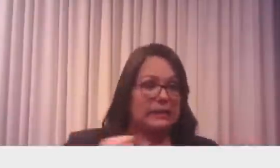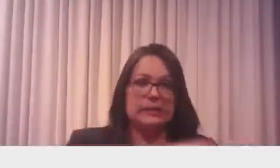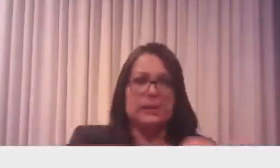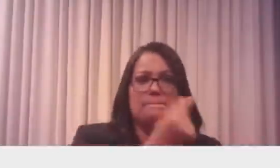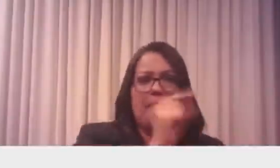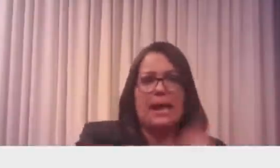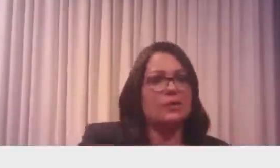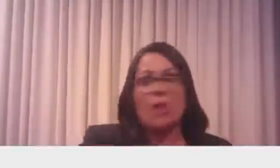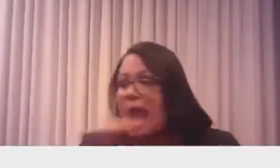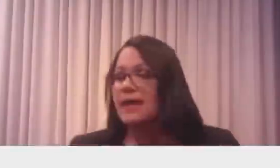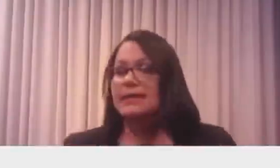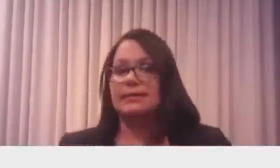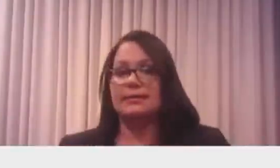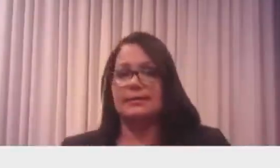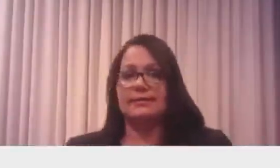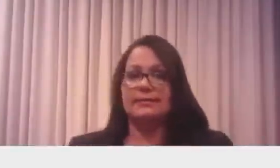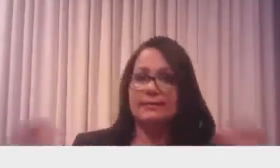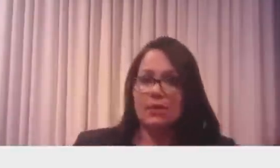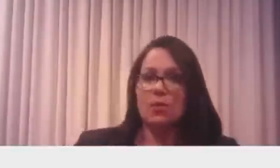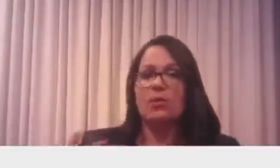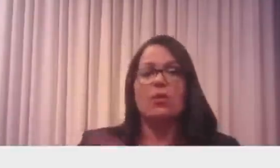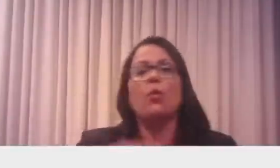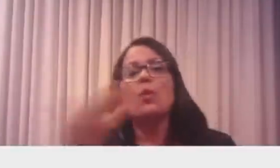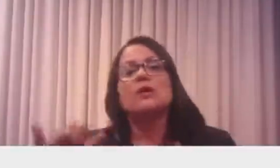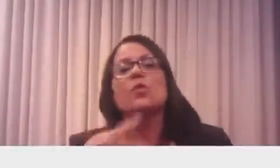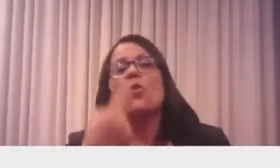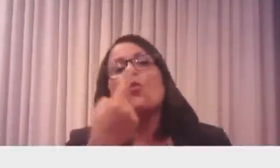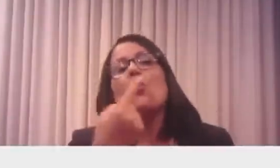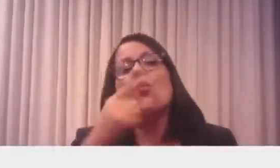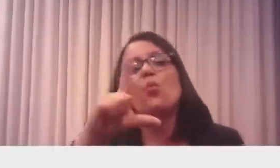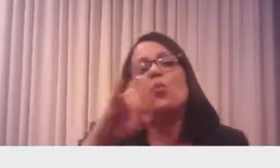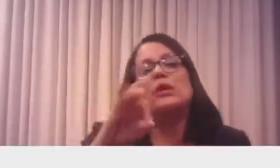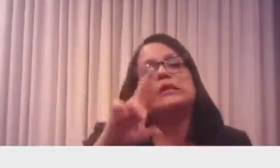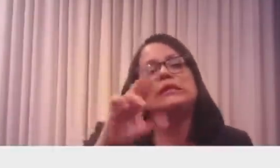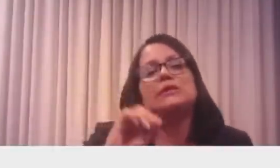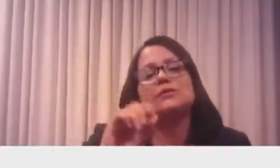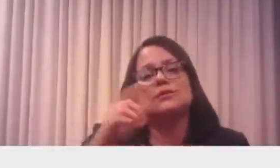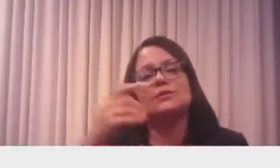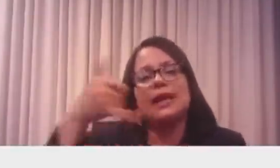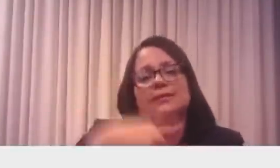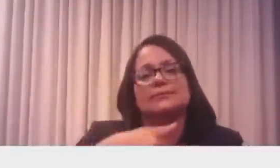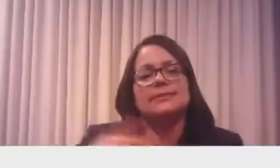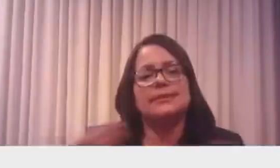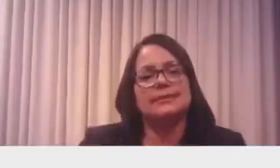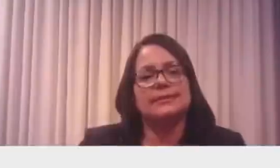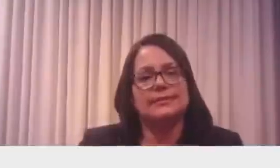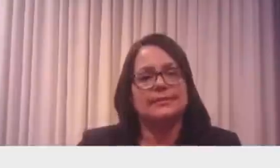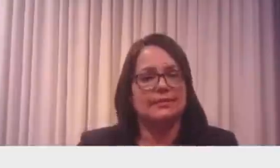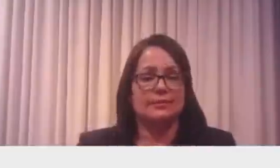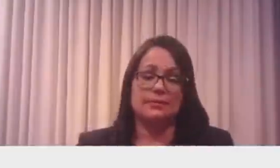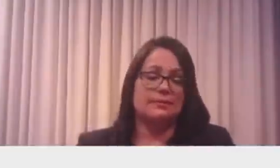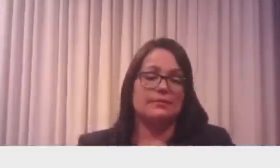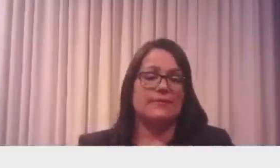quanto cada litro de combustível será repassado ao governador ativo do ICMS? R$6,00. E o